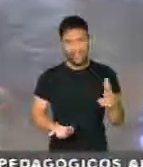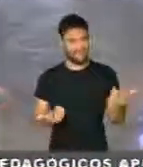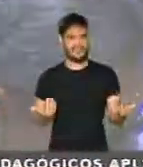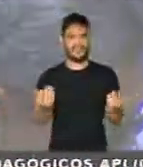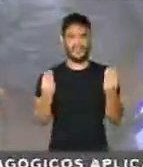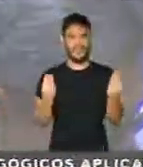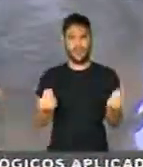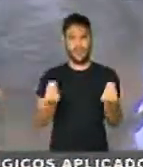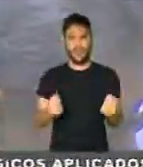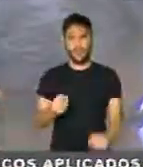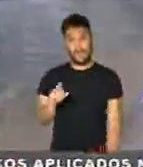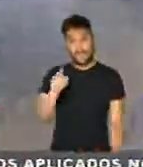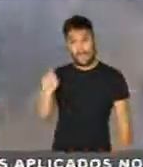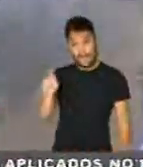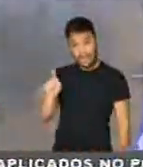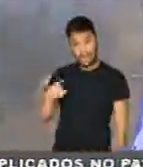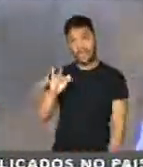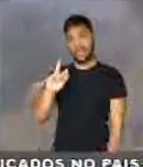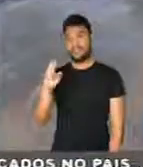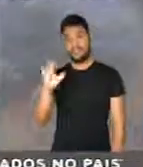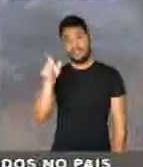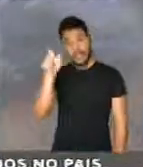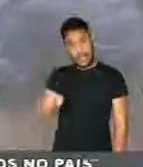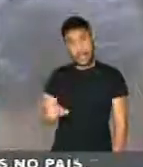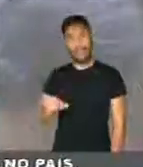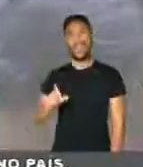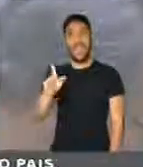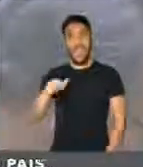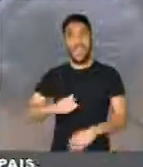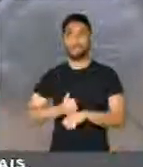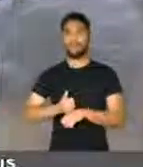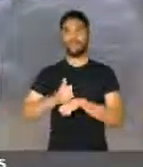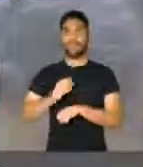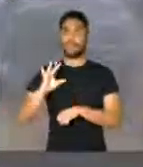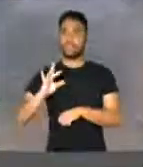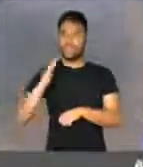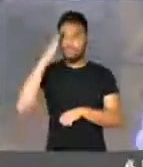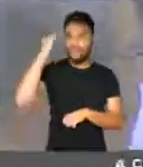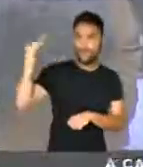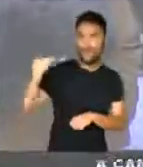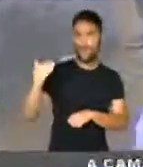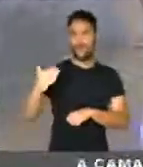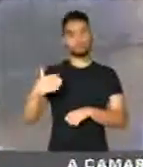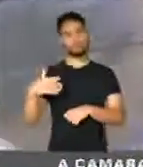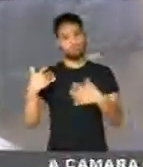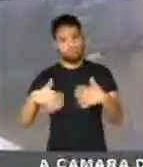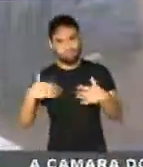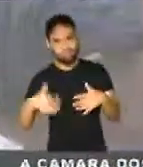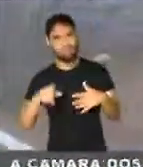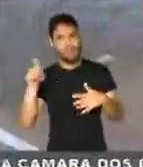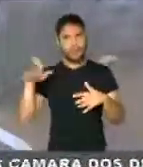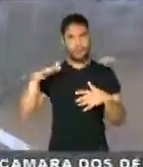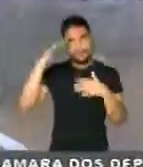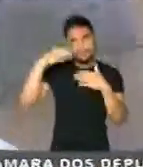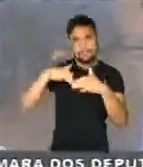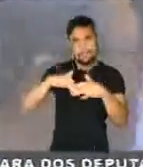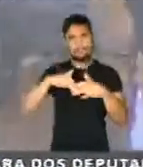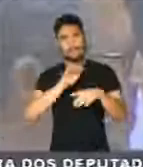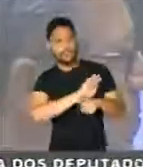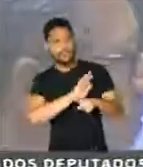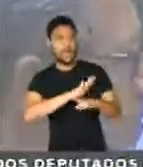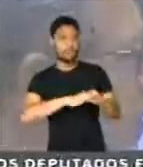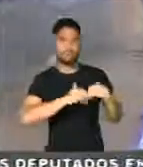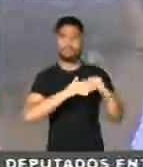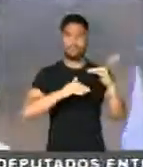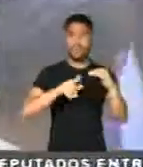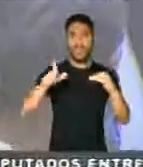ele que foi e é ainda um cientista importante, reconhecido internacionalmente, refletiu sobre o subdesenvolvimento,